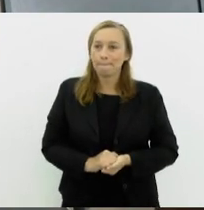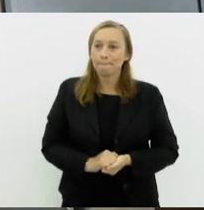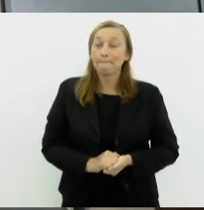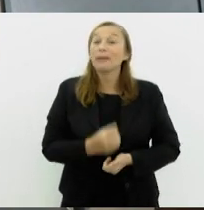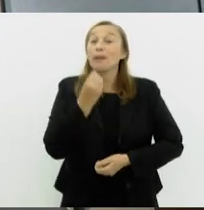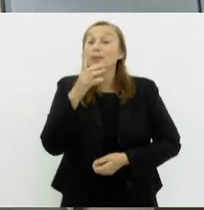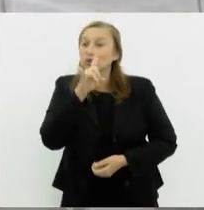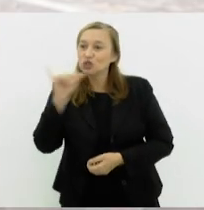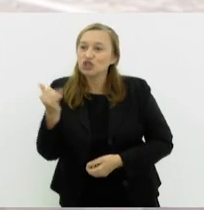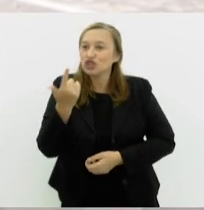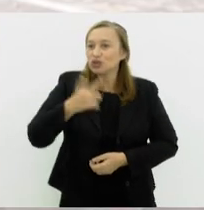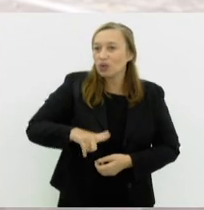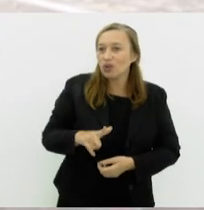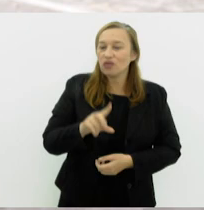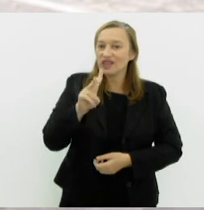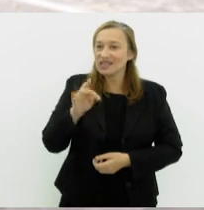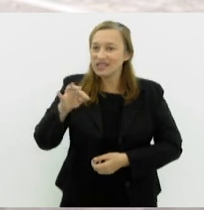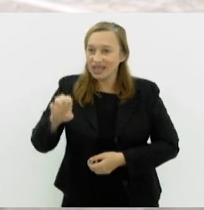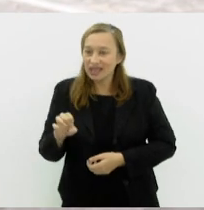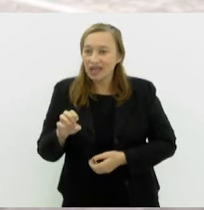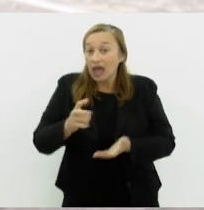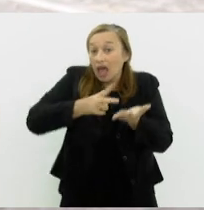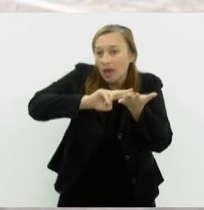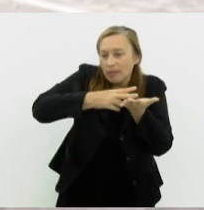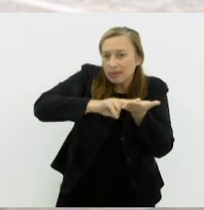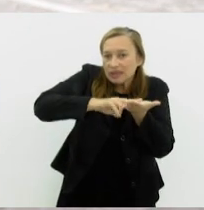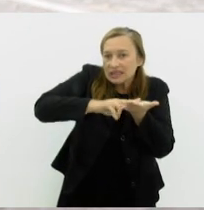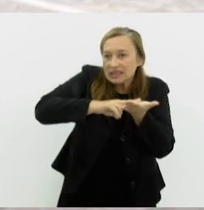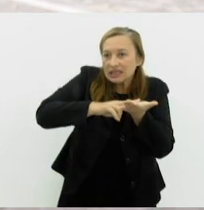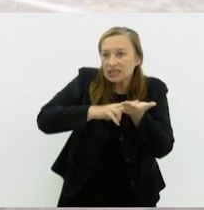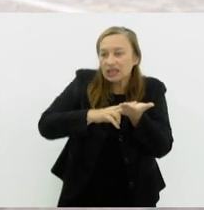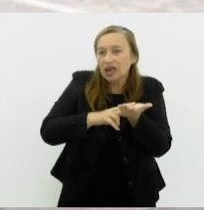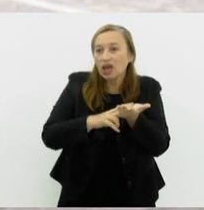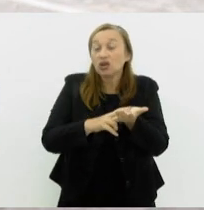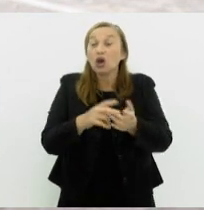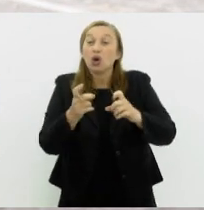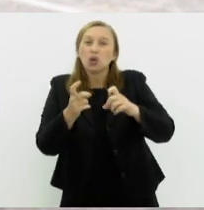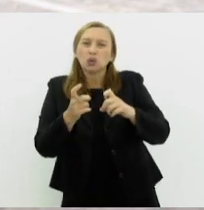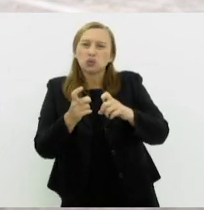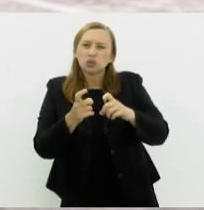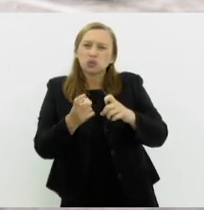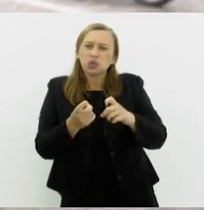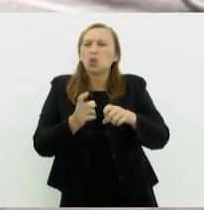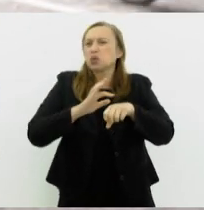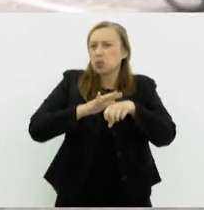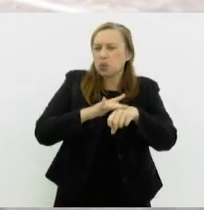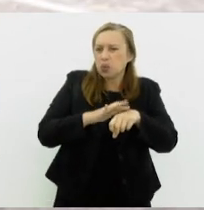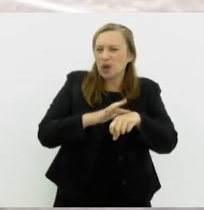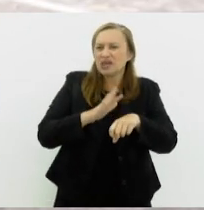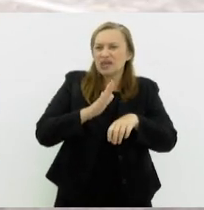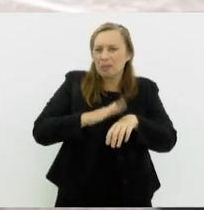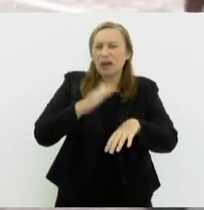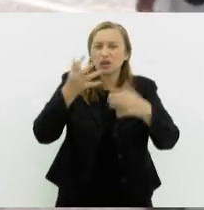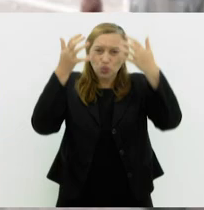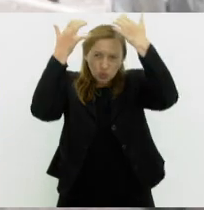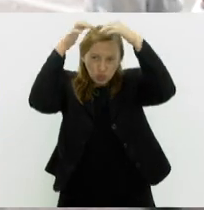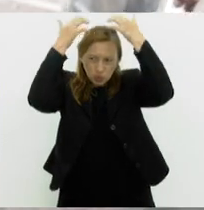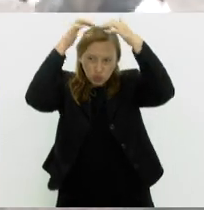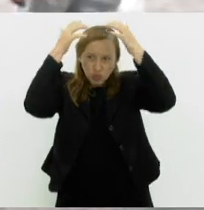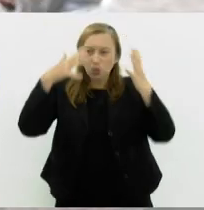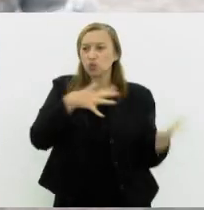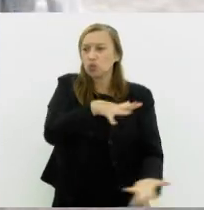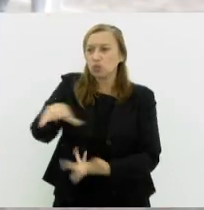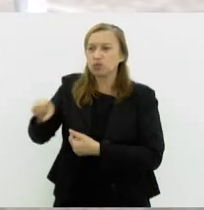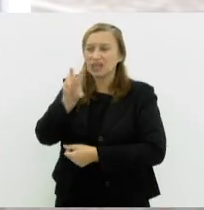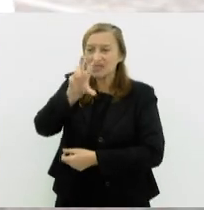Bom dia novamente, Vicente. A epilepsia é uma das doenças neurológicas mais comuns no mundo. Você citou as 50 milhões de pessoas no